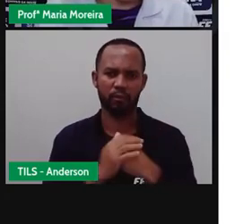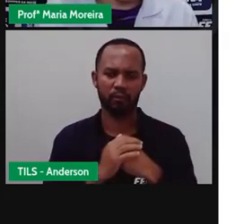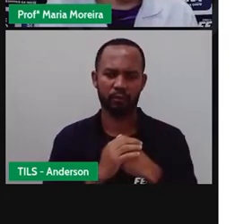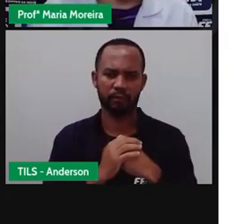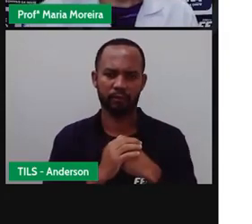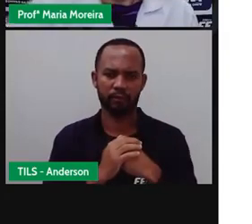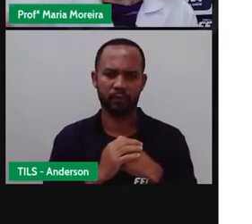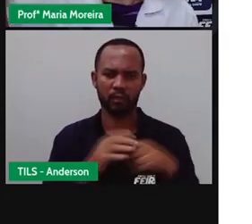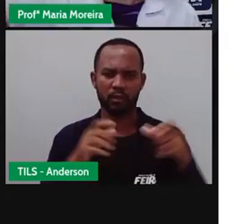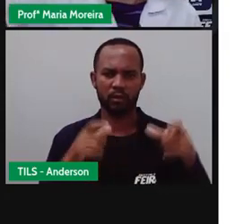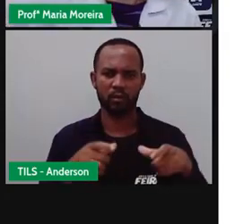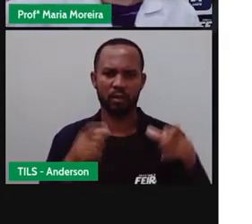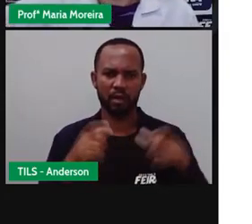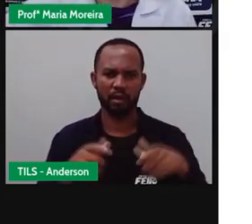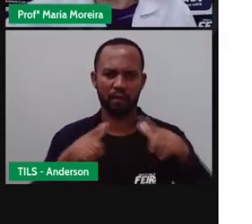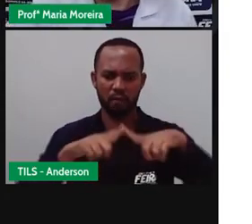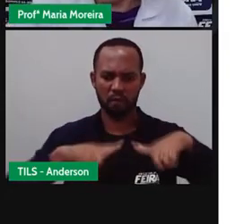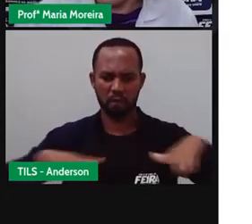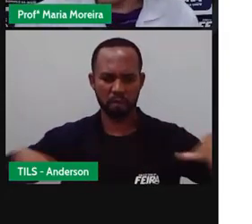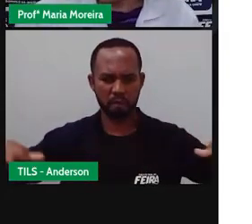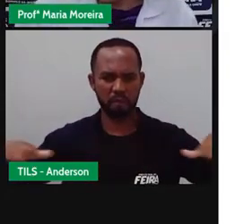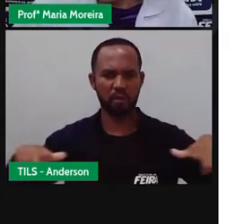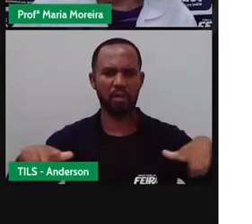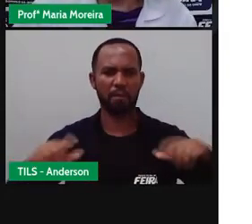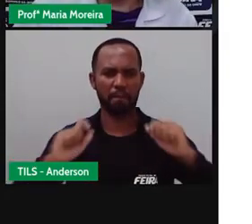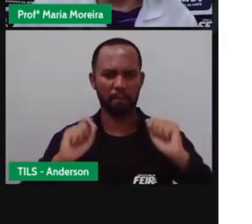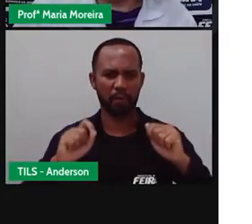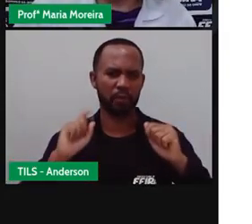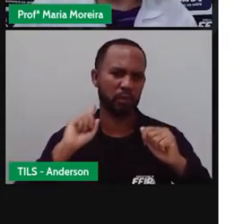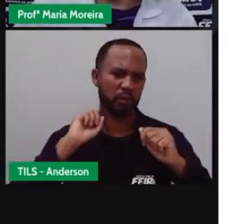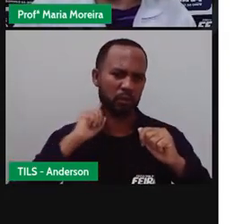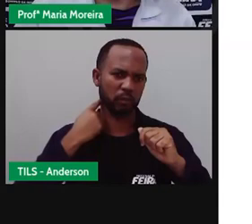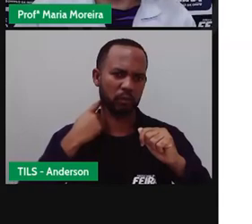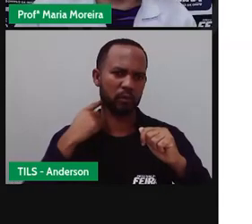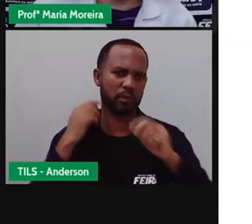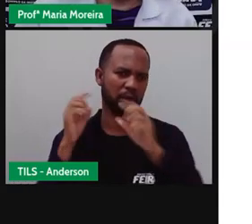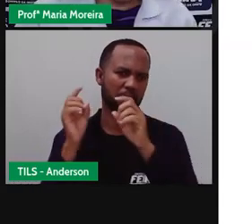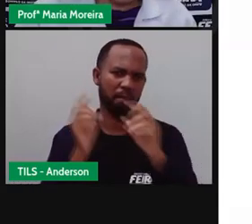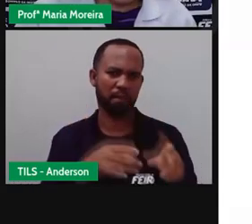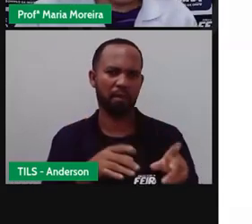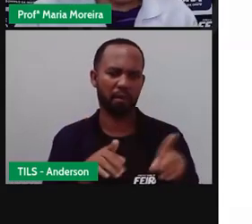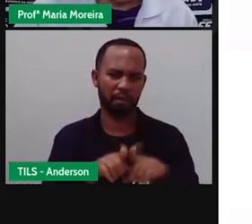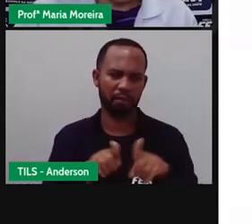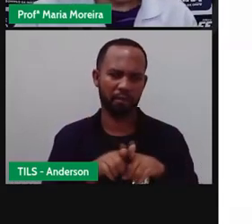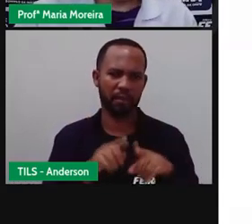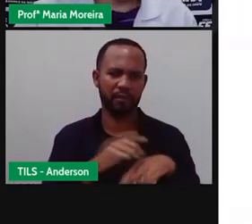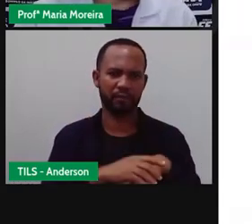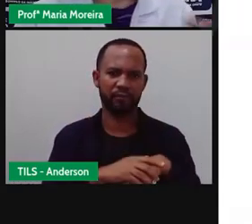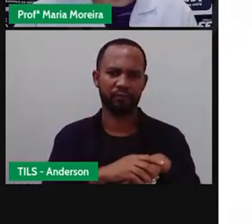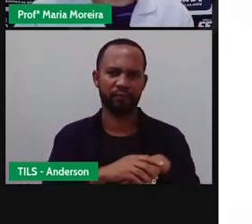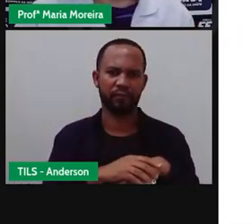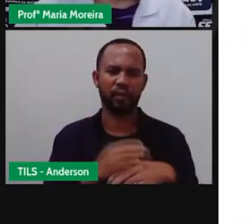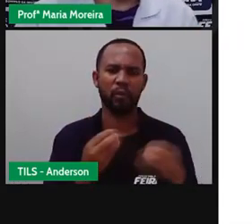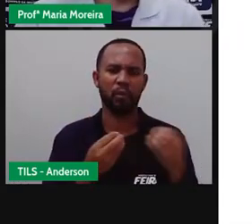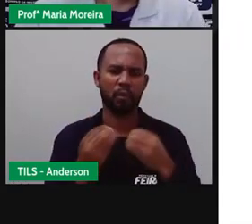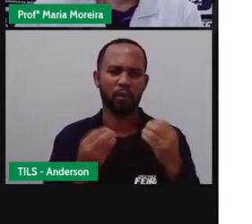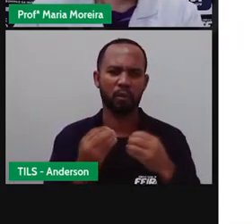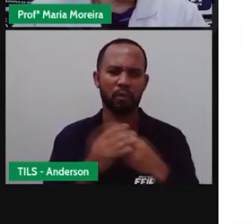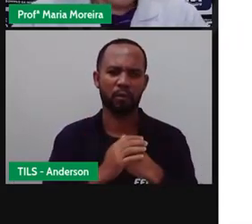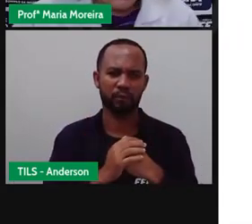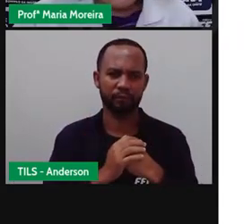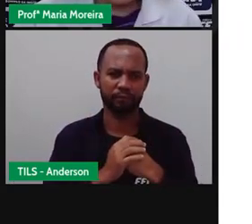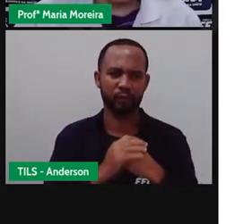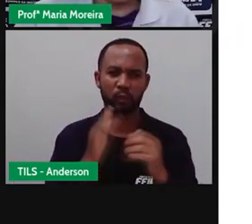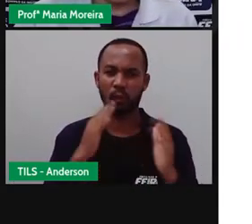vazio na minha rua, eu posso jogar o saco de lixo lá? Ou será que, né, fazendo isso, eu vou estar prejudicando